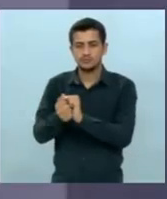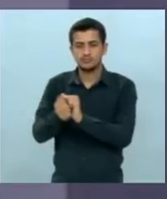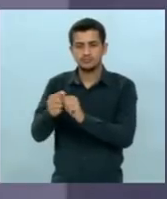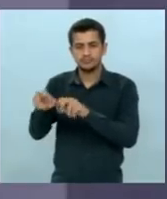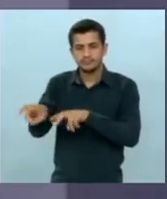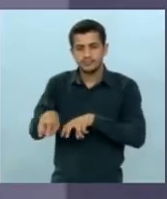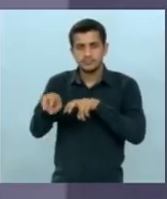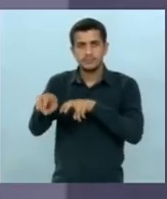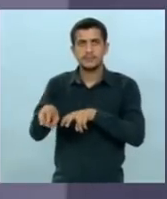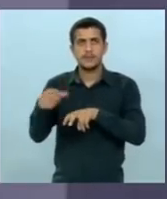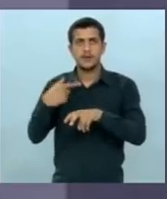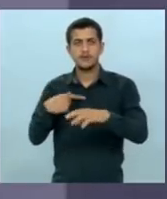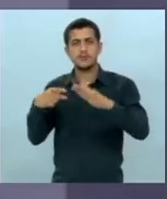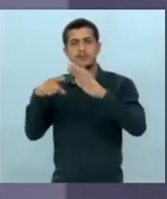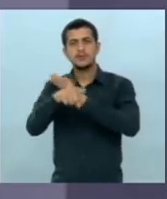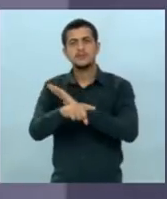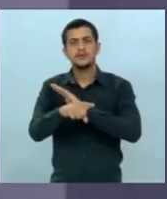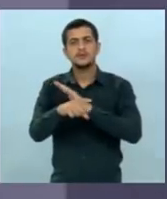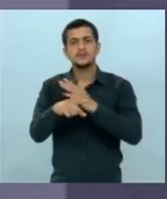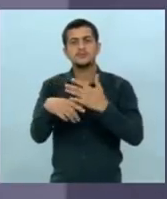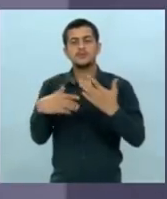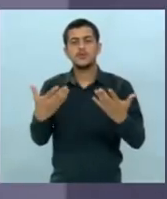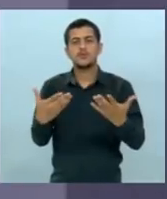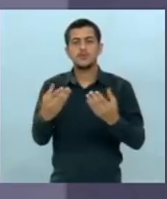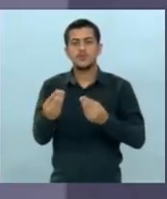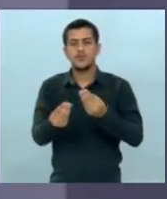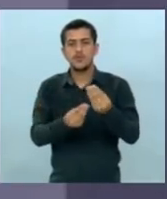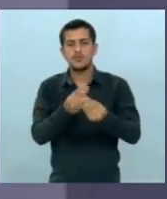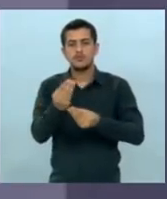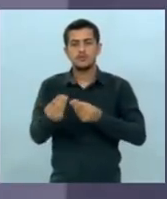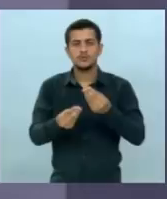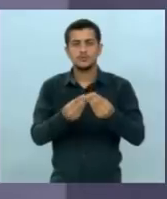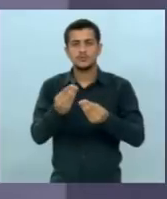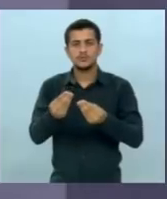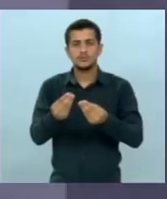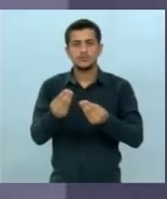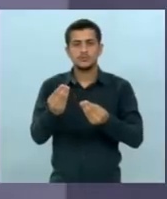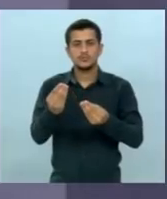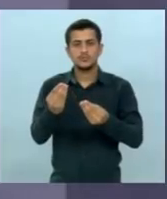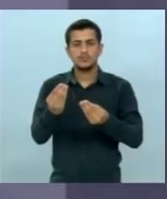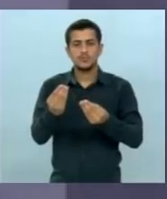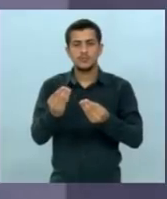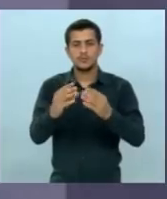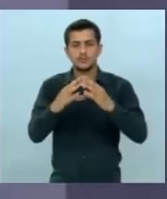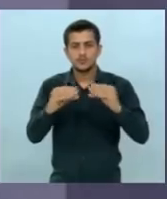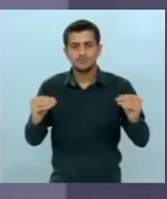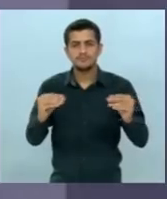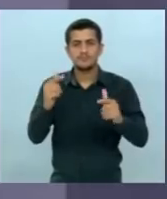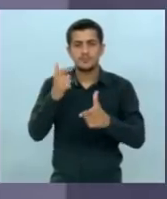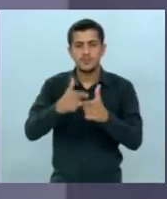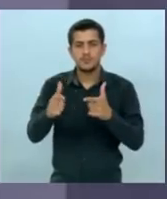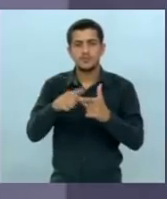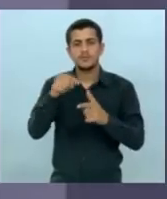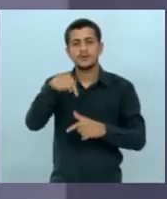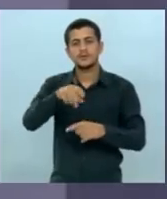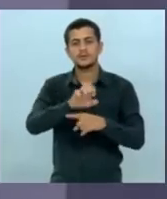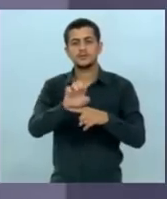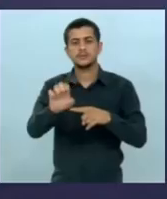eu quero perguntar ao candidato quais são as providências que ele vai adotar para solucionar essa questão no nosso Estado.